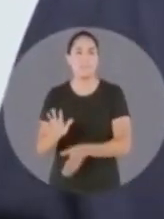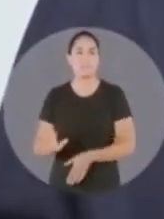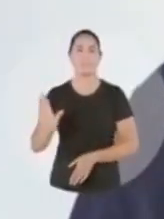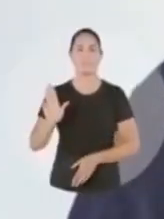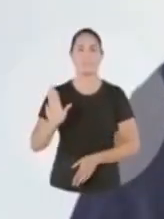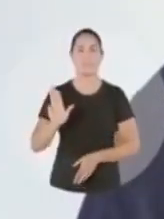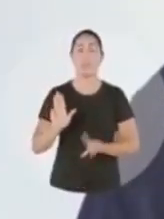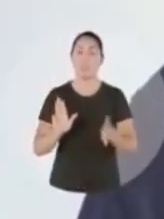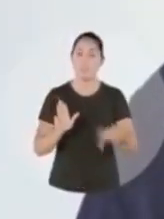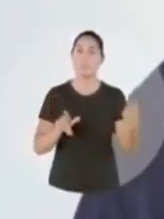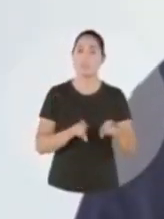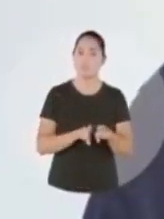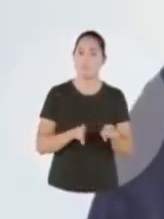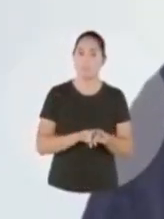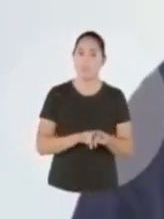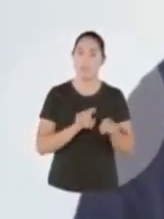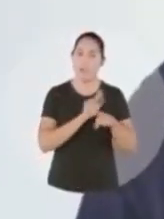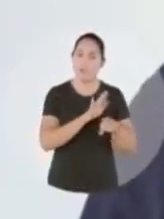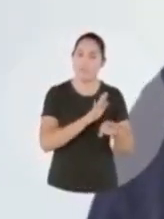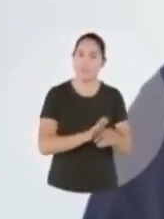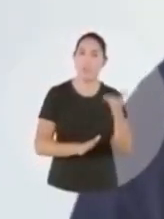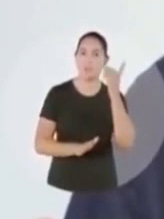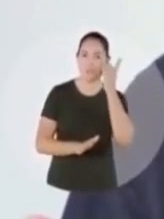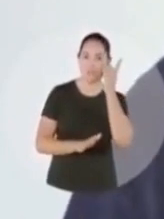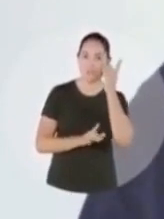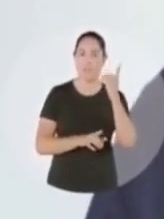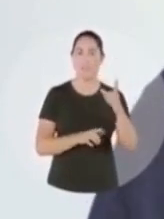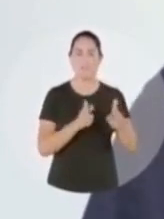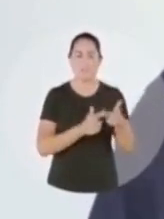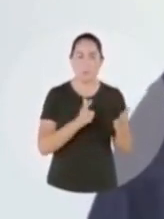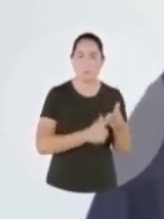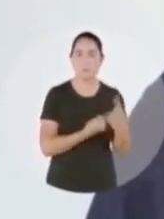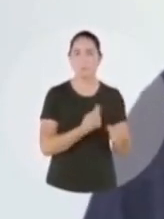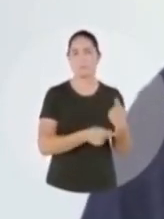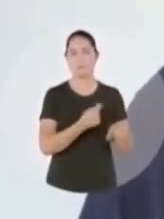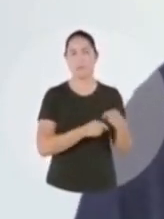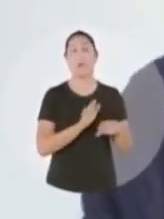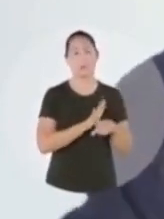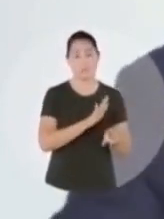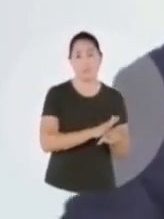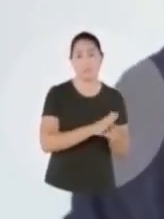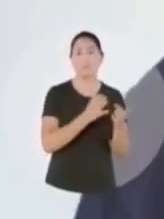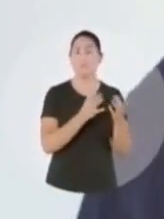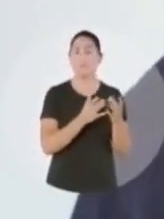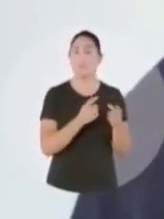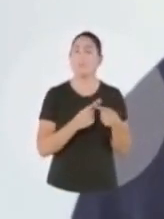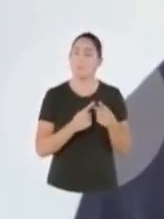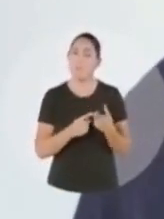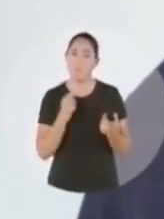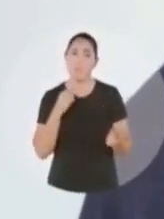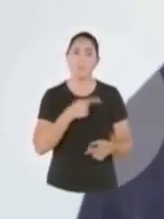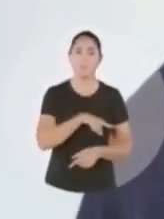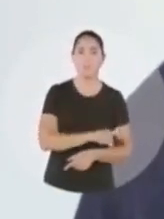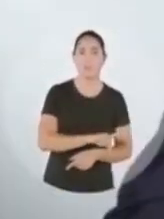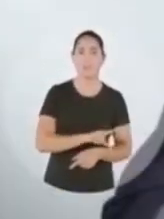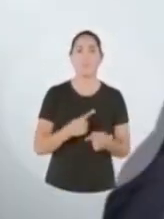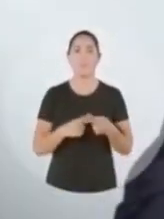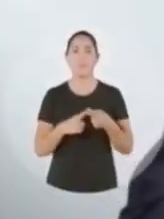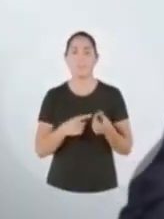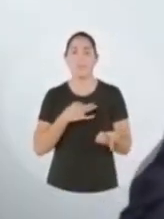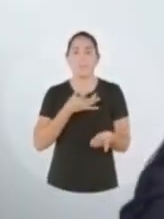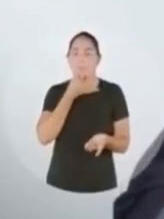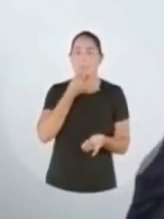votado nele. Depois, me chamaram para arrumar a bagunça que a Dilma fez na economia. E também fui. Sabe por quê?